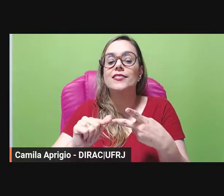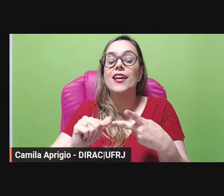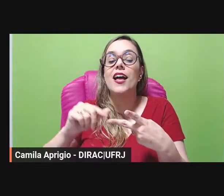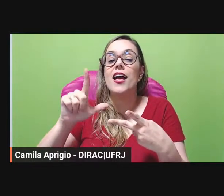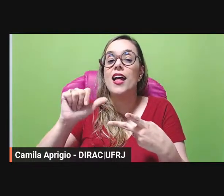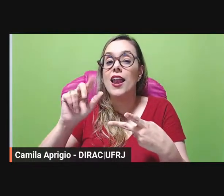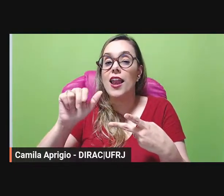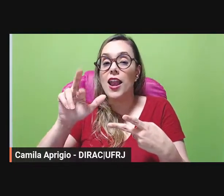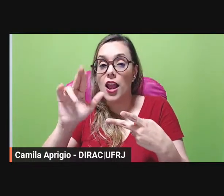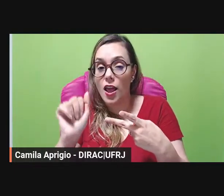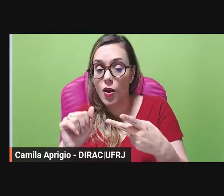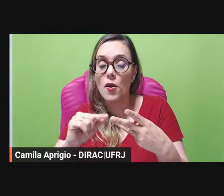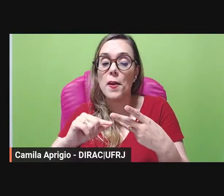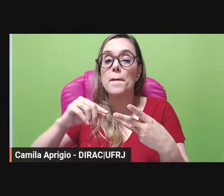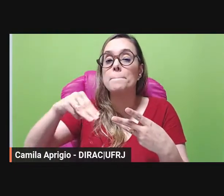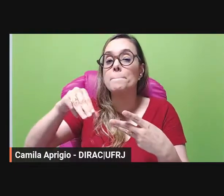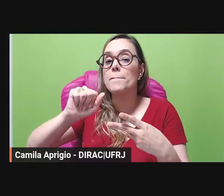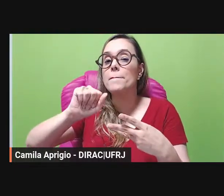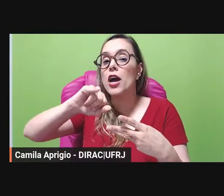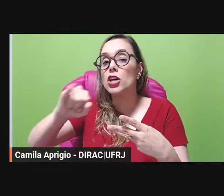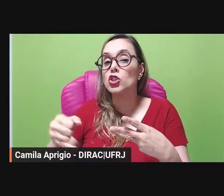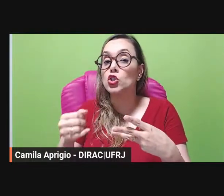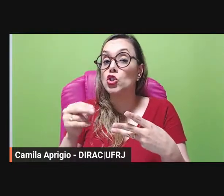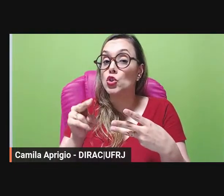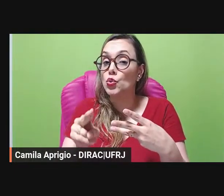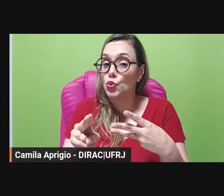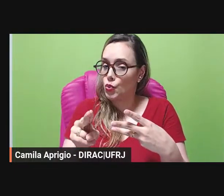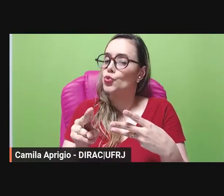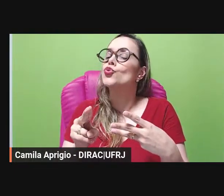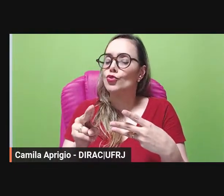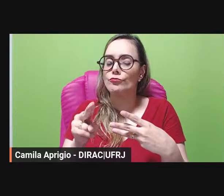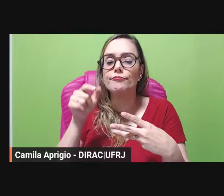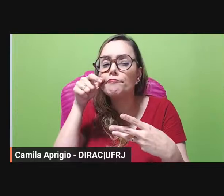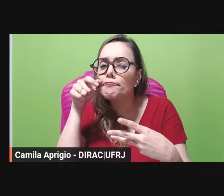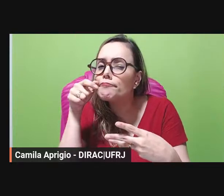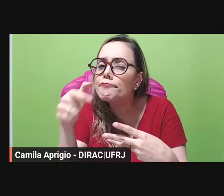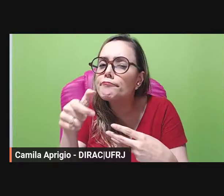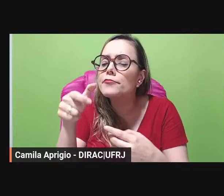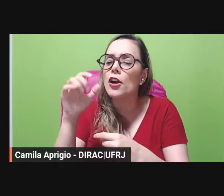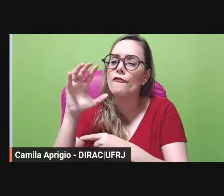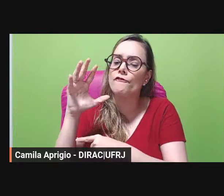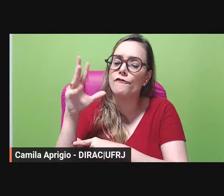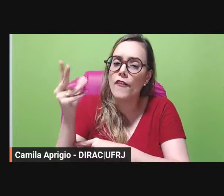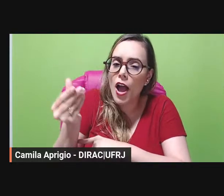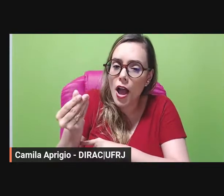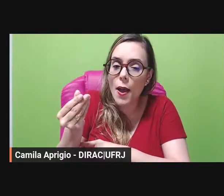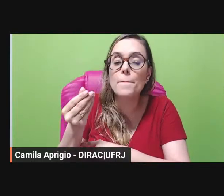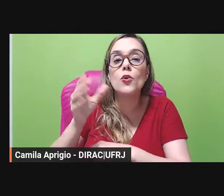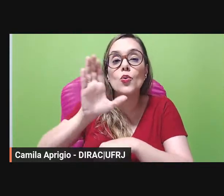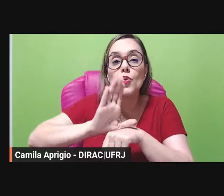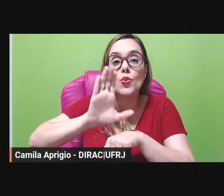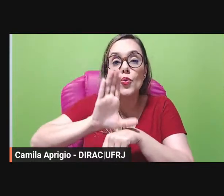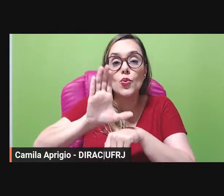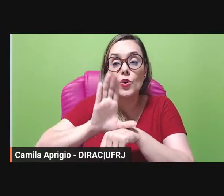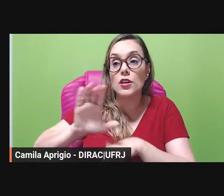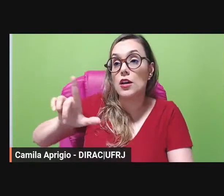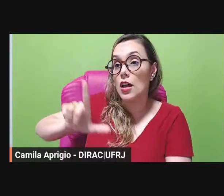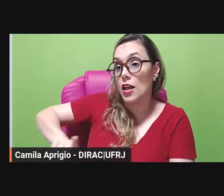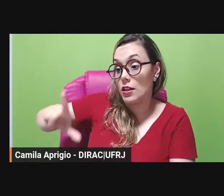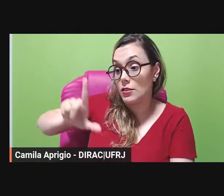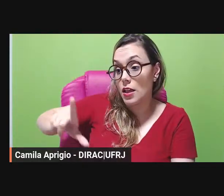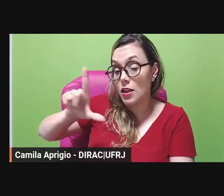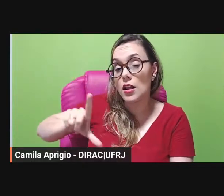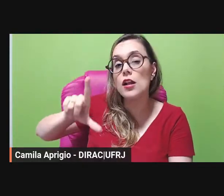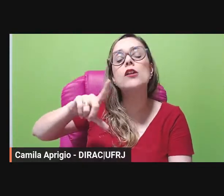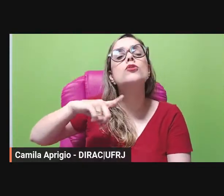elas que se interessaram muito pelas fábulas durante as aulas regulares do curso de literaturas quando tratamos do pré